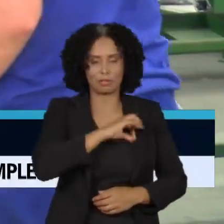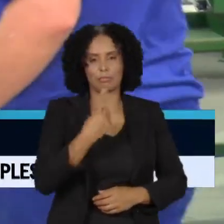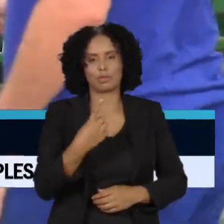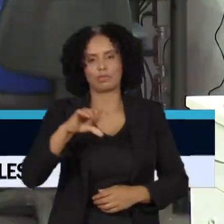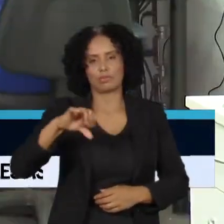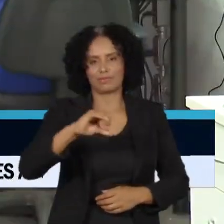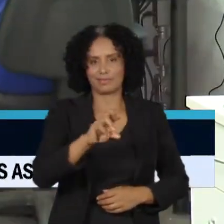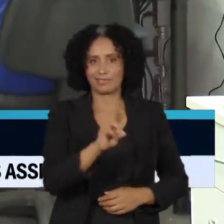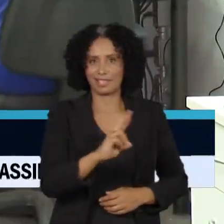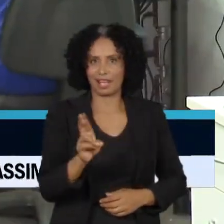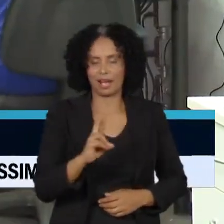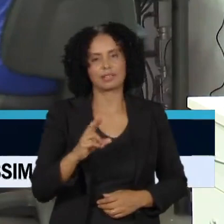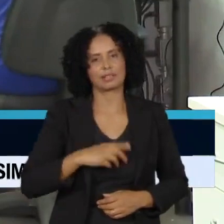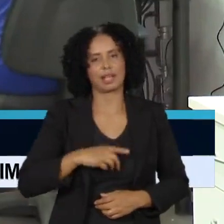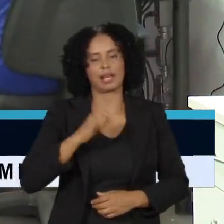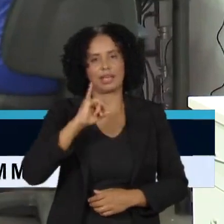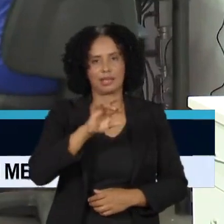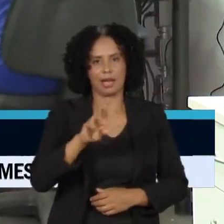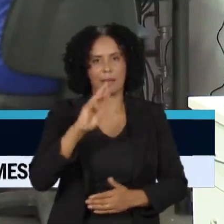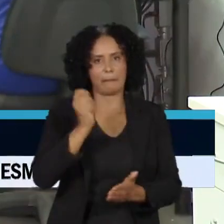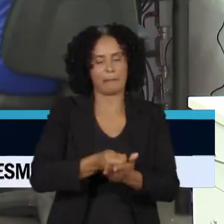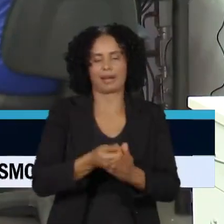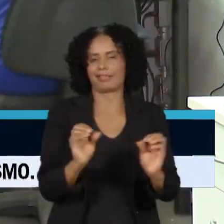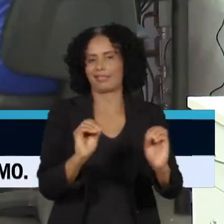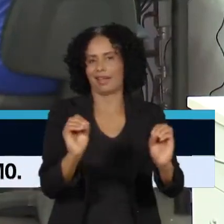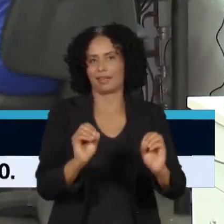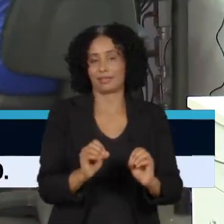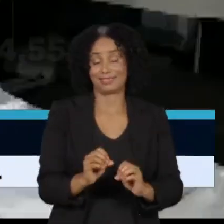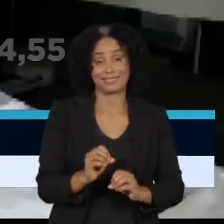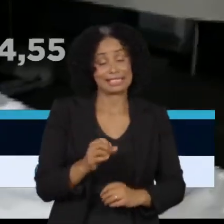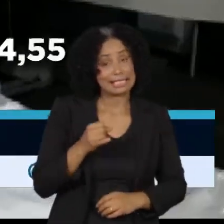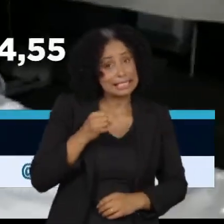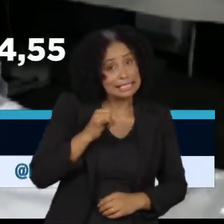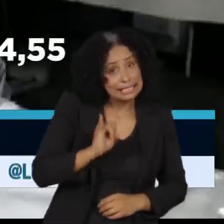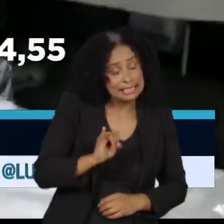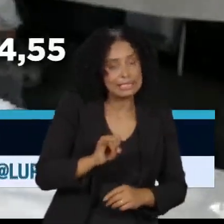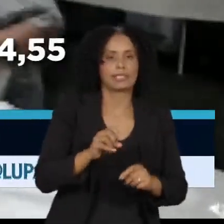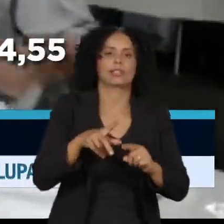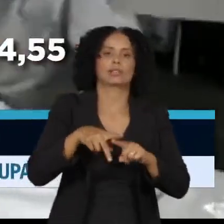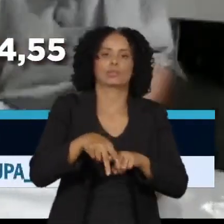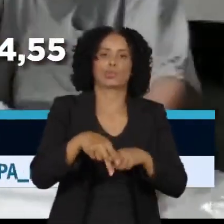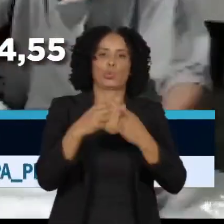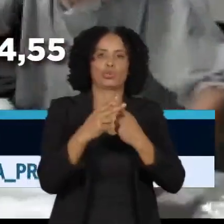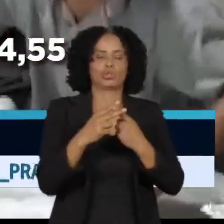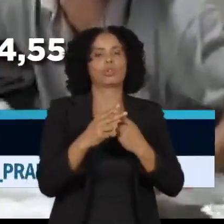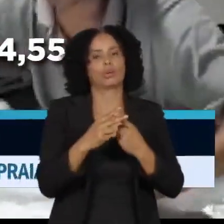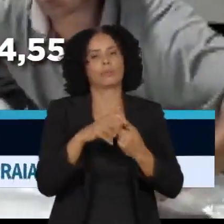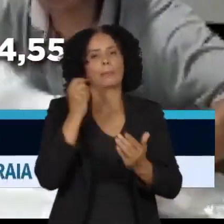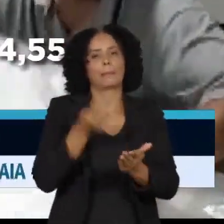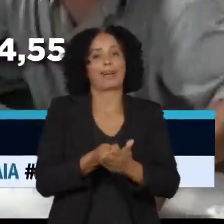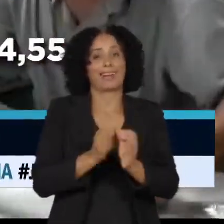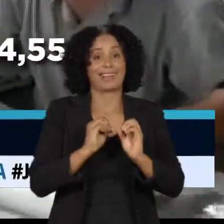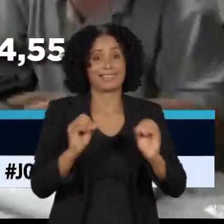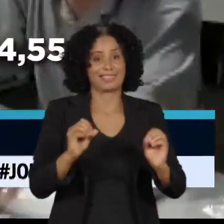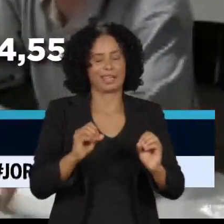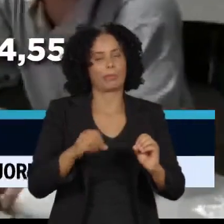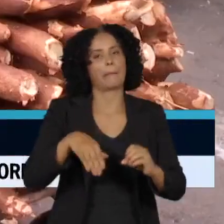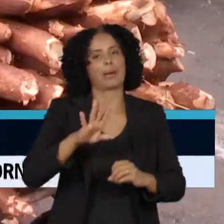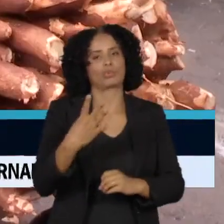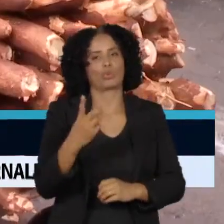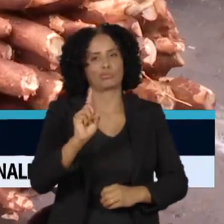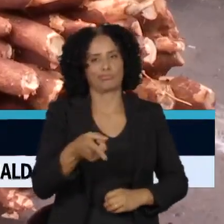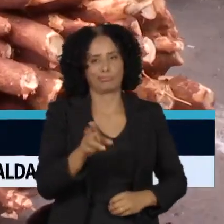está isento. Caso o valor fosse integralmente corrigido, a isenção superaria R$ 4.000.